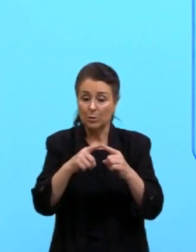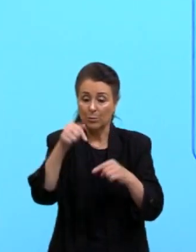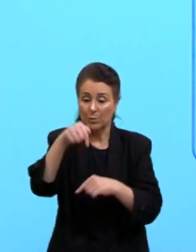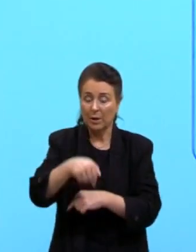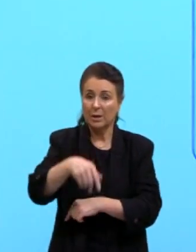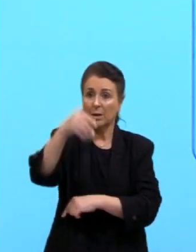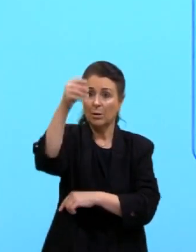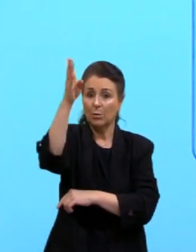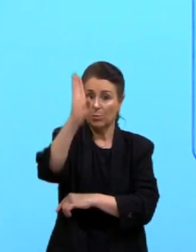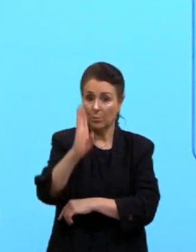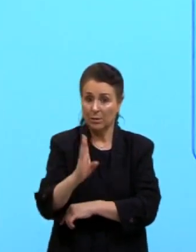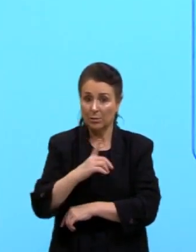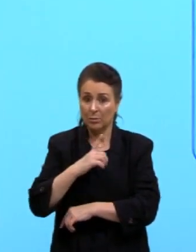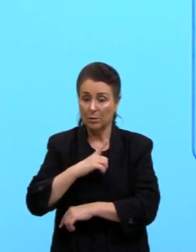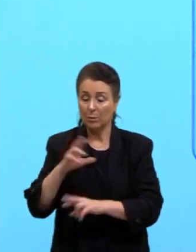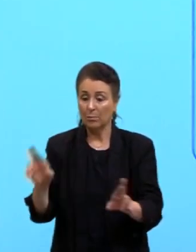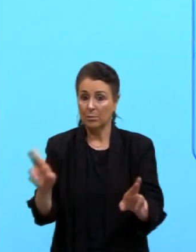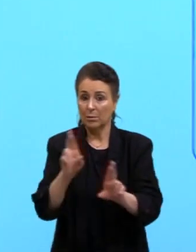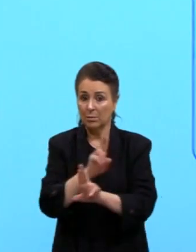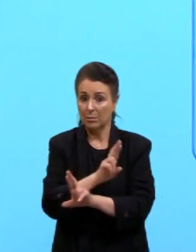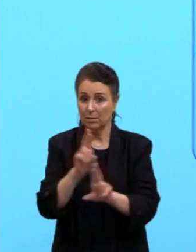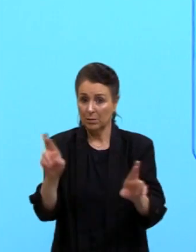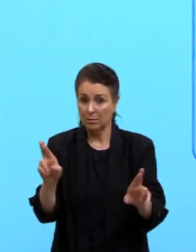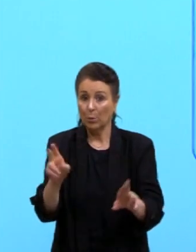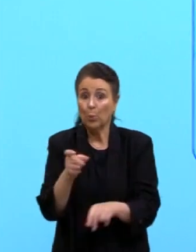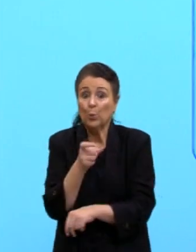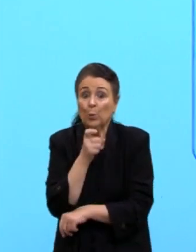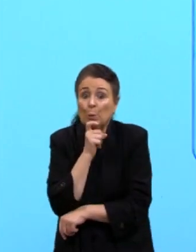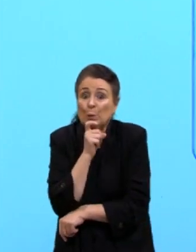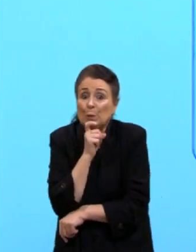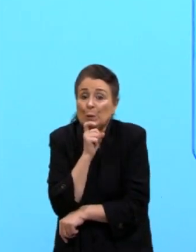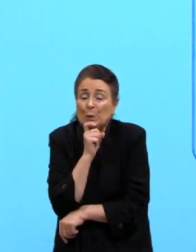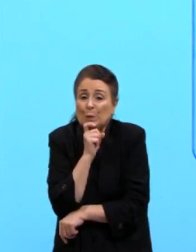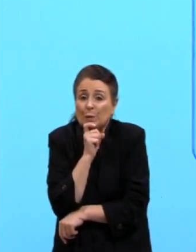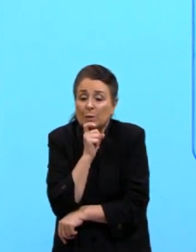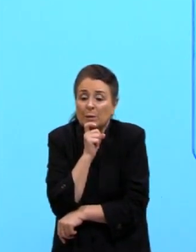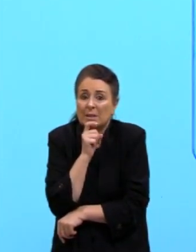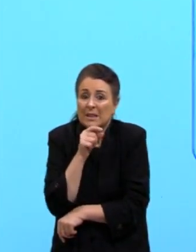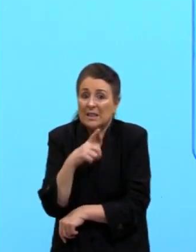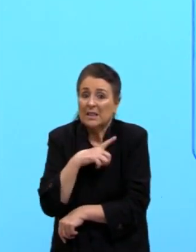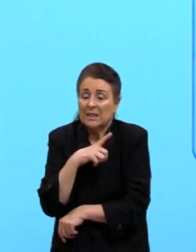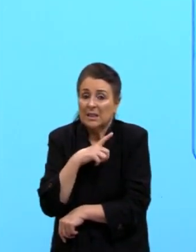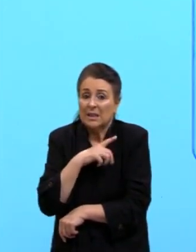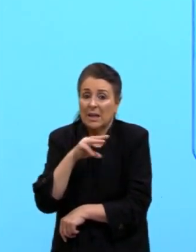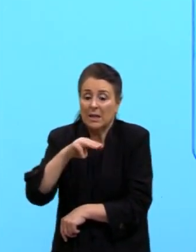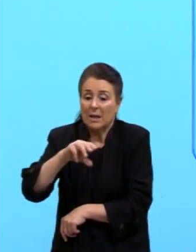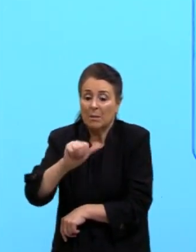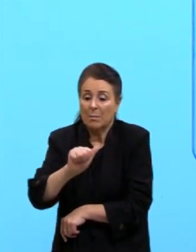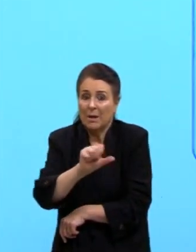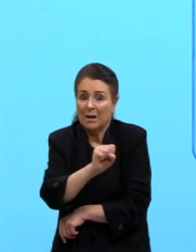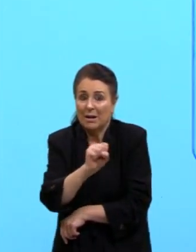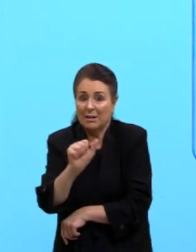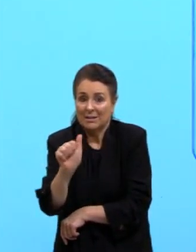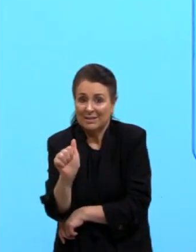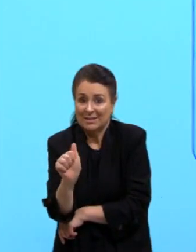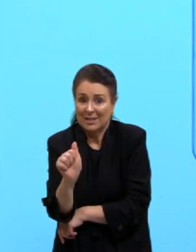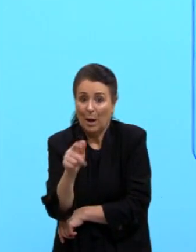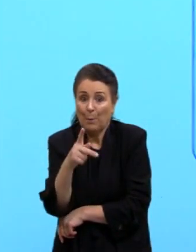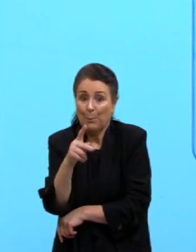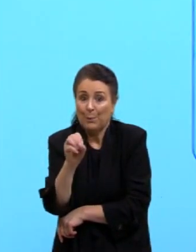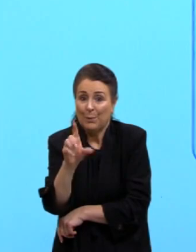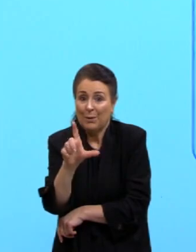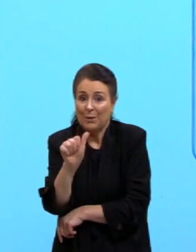nós temos essa relação muito forte com o inverno. E aí, no inverno, nós temos a massa de polar